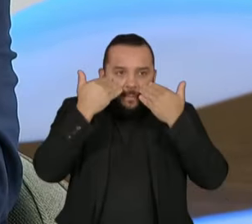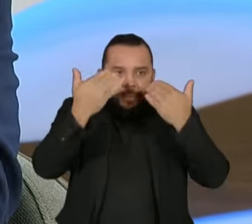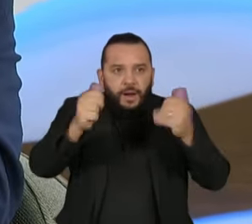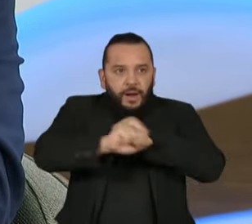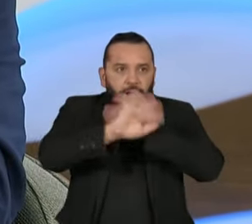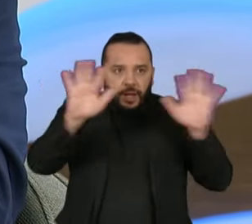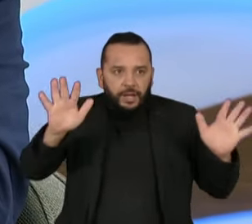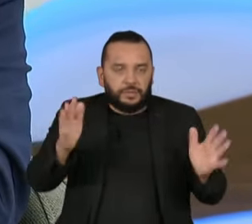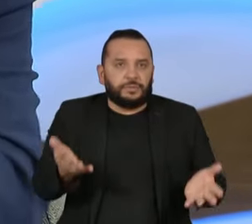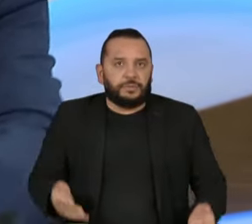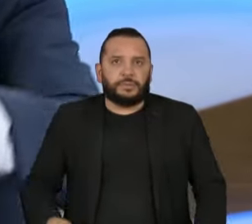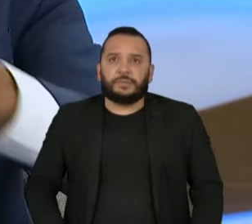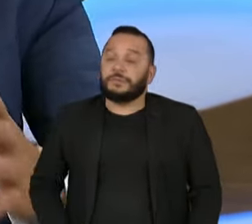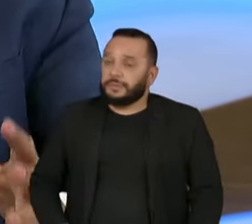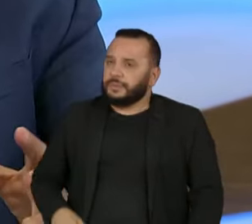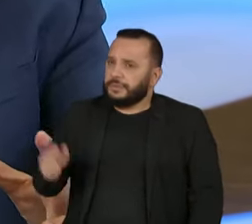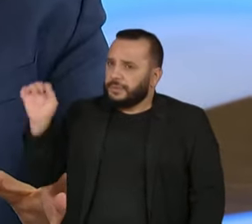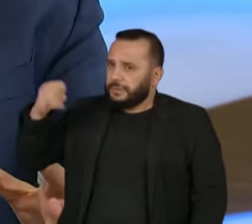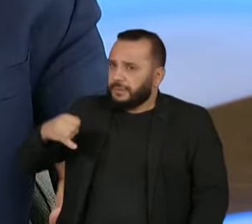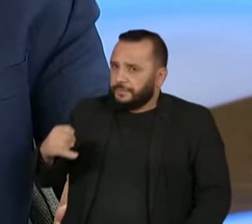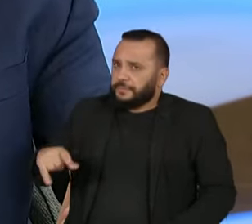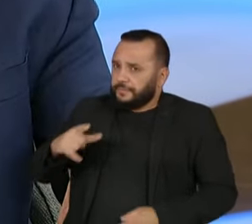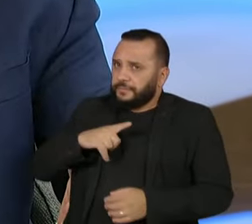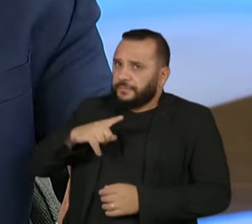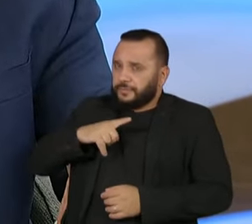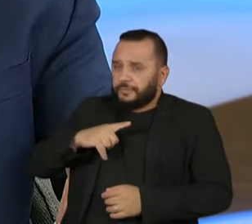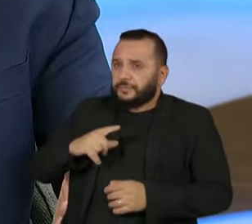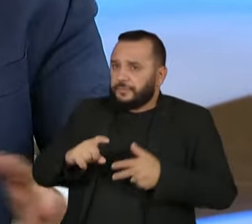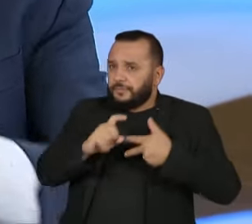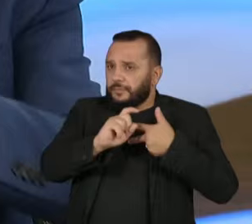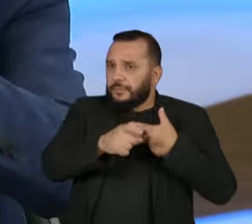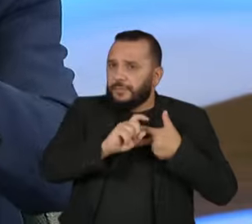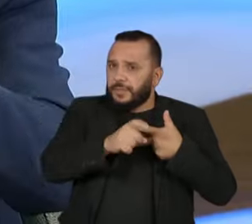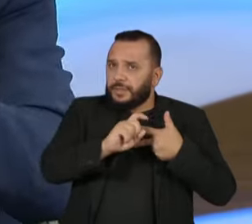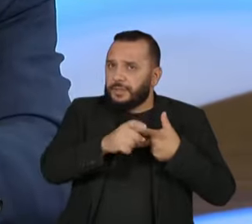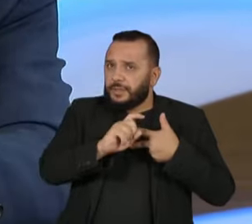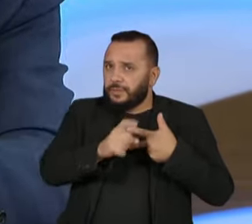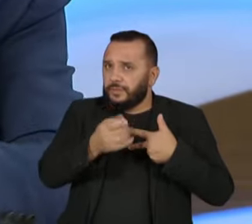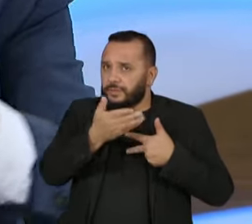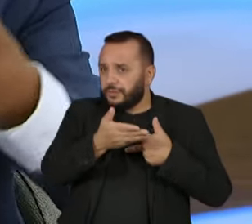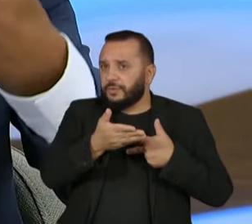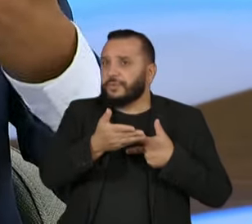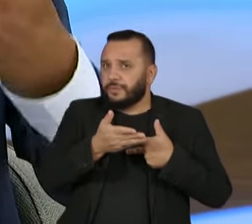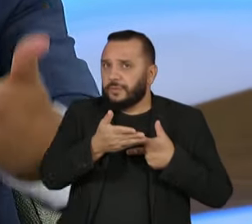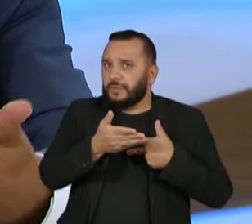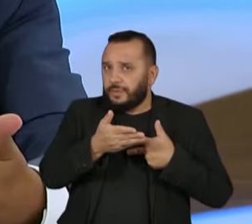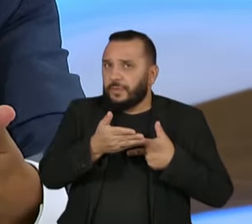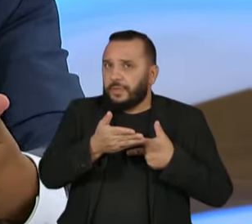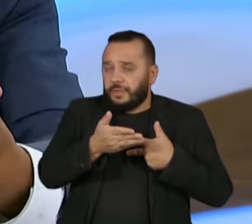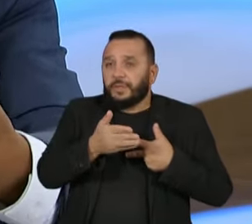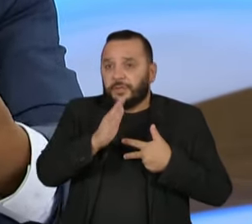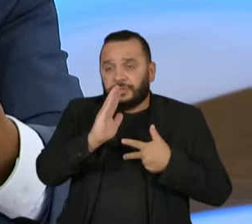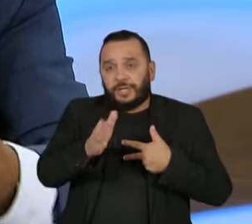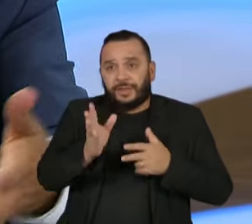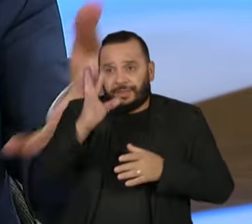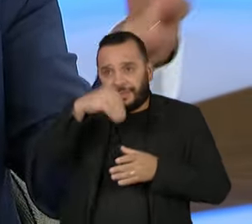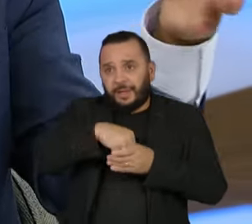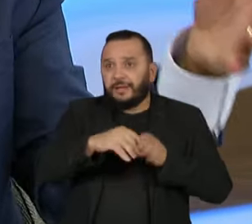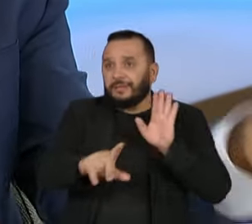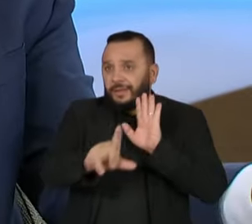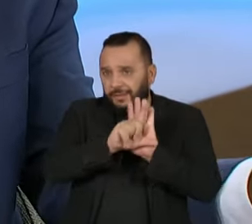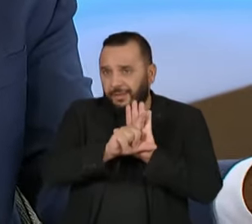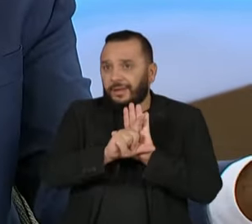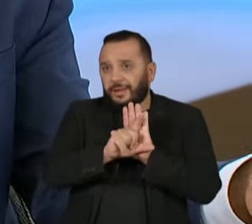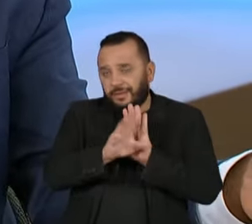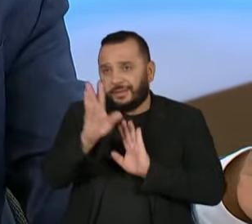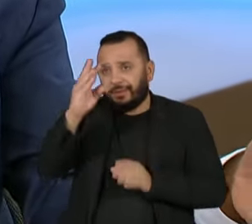dizendo é, primeiro, há uma posição do executivo que legalmente, legitimamente, na política,